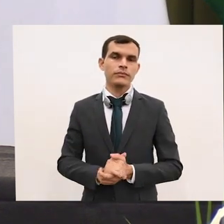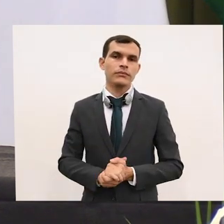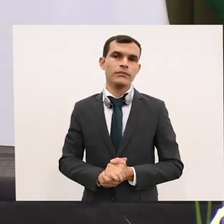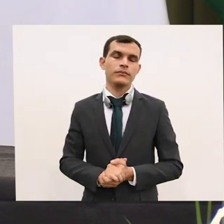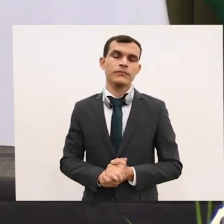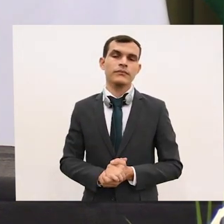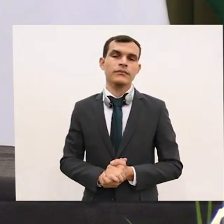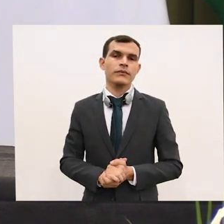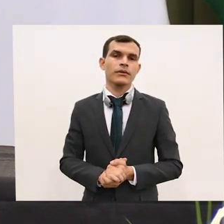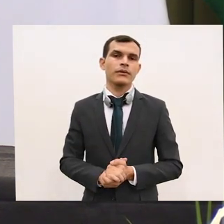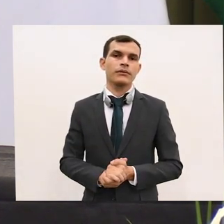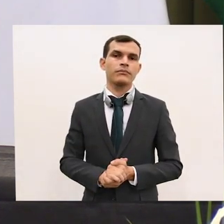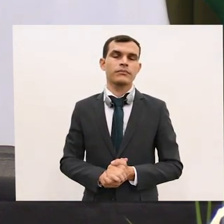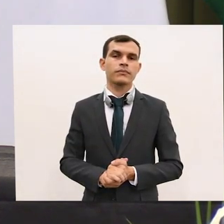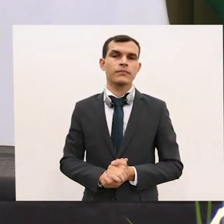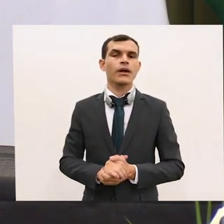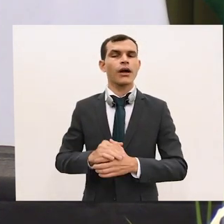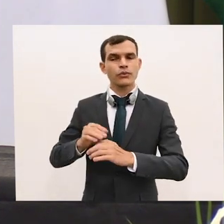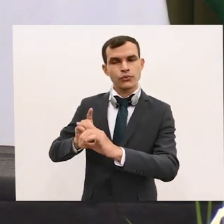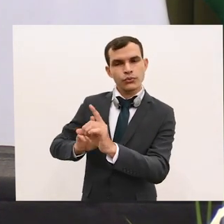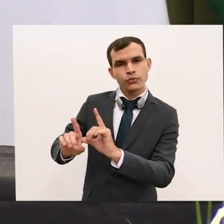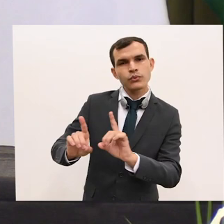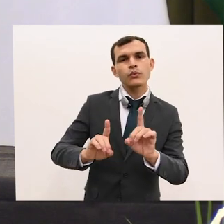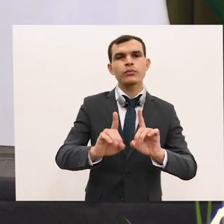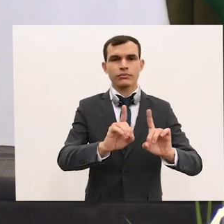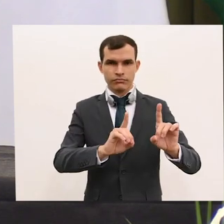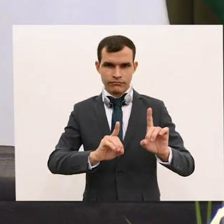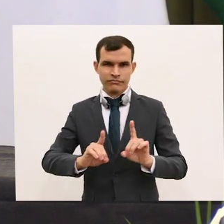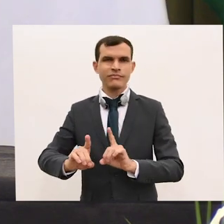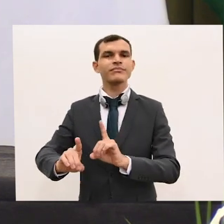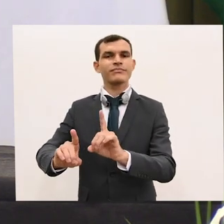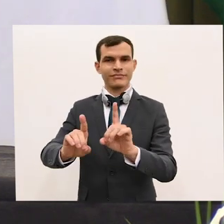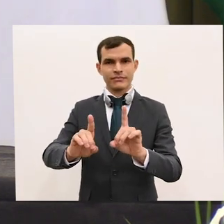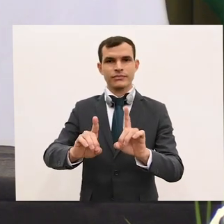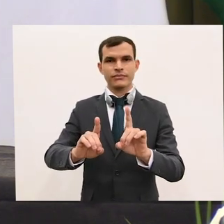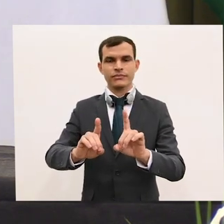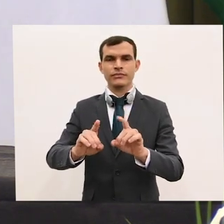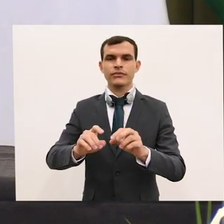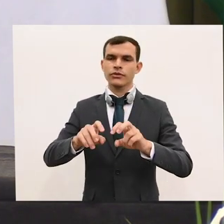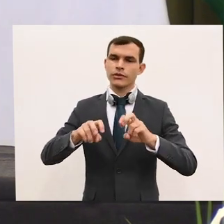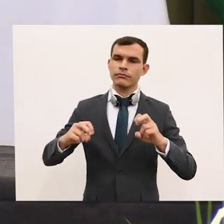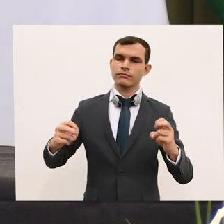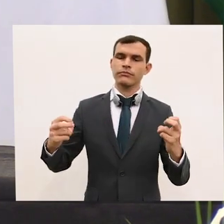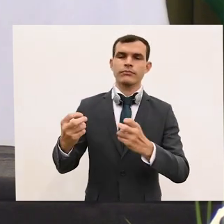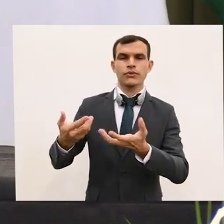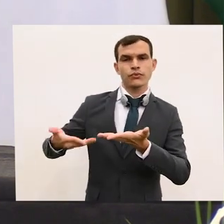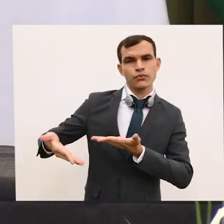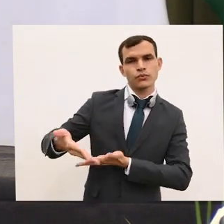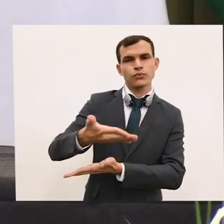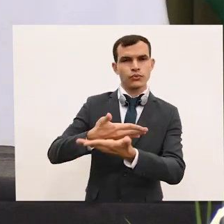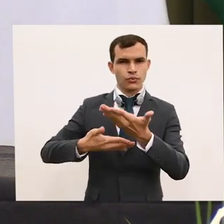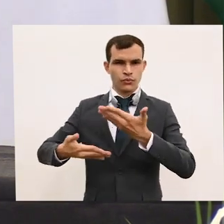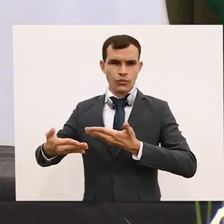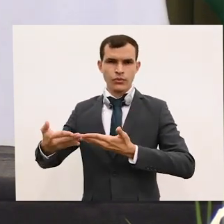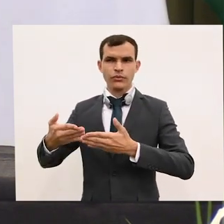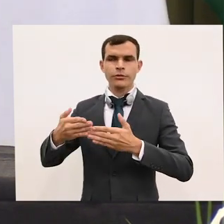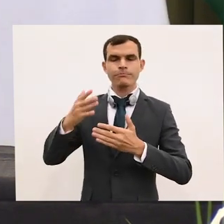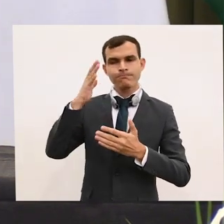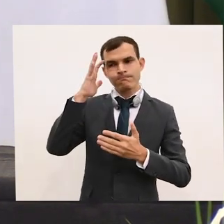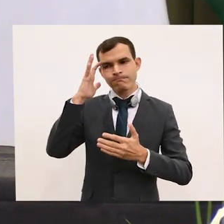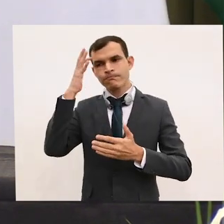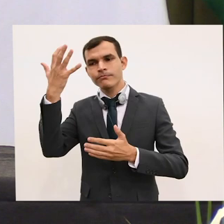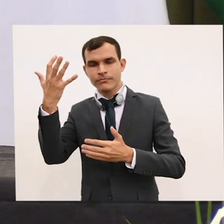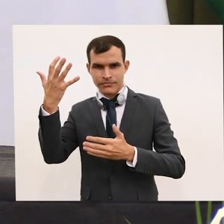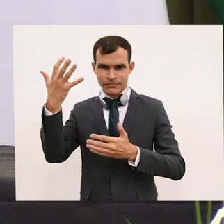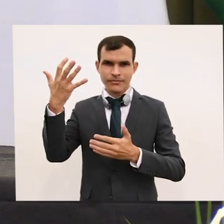à discussão, à mesa de negociação e, através de diplomacia, encontrar uma verdadeira saída.